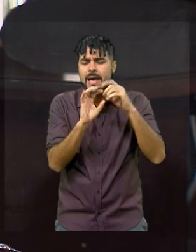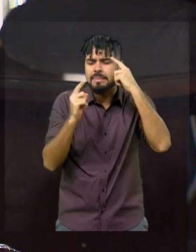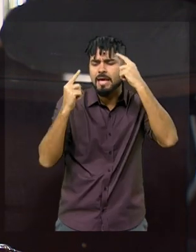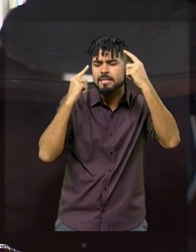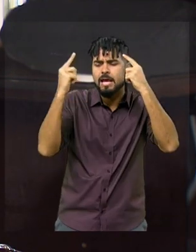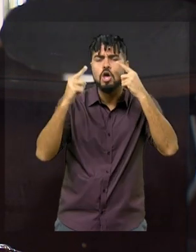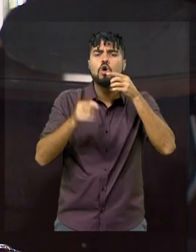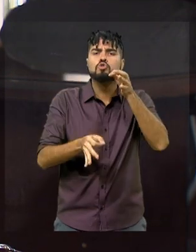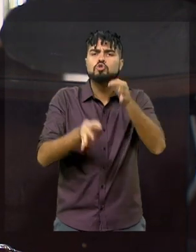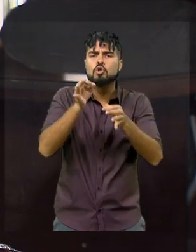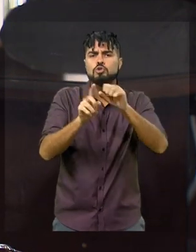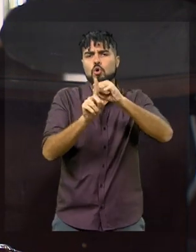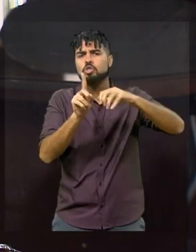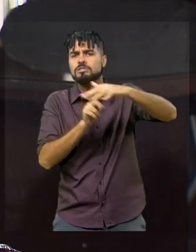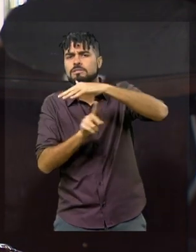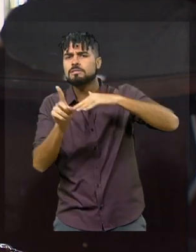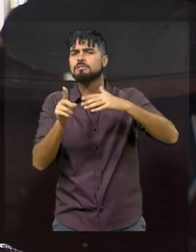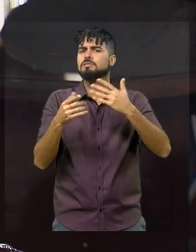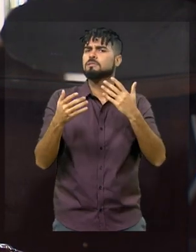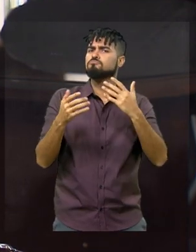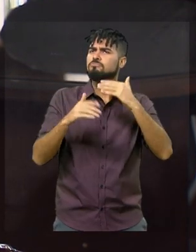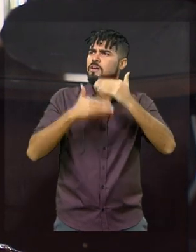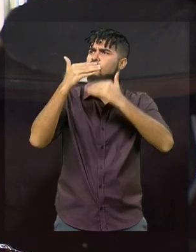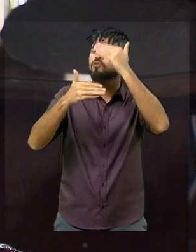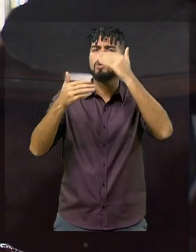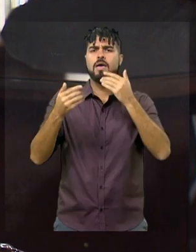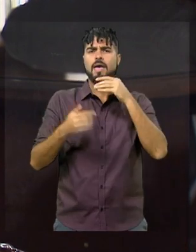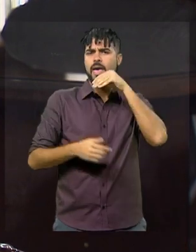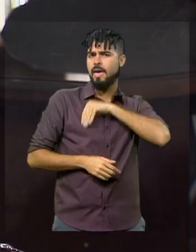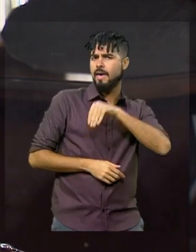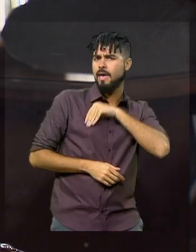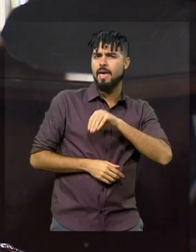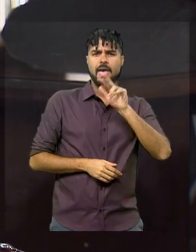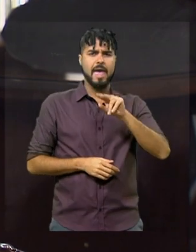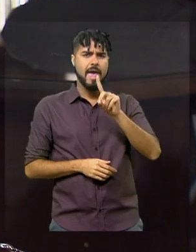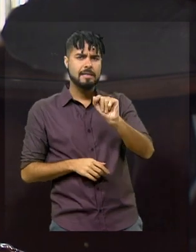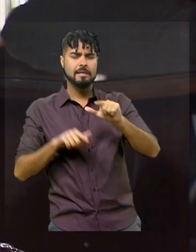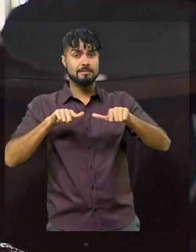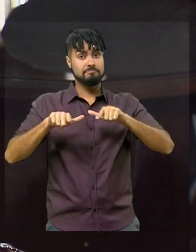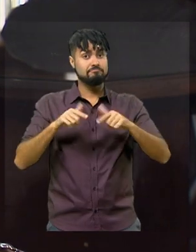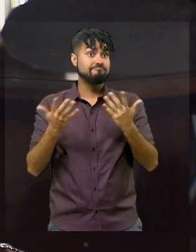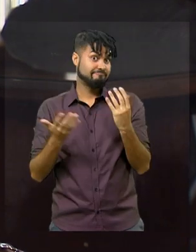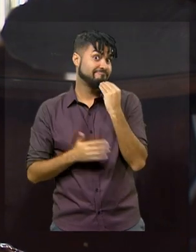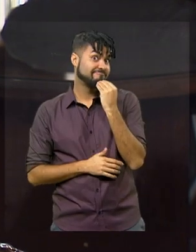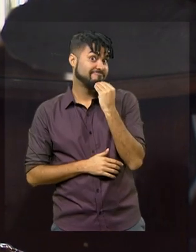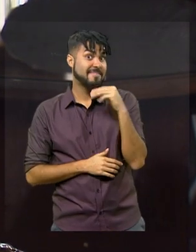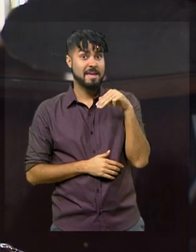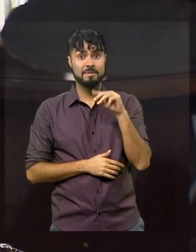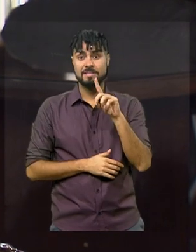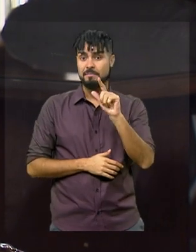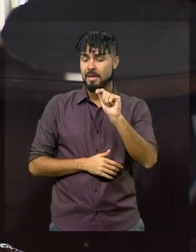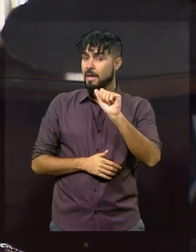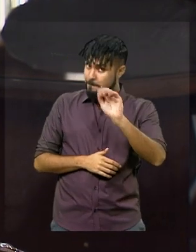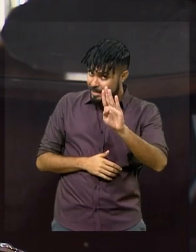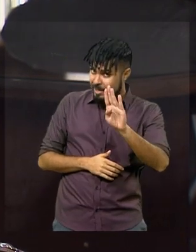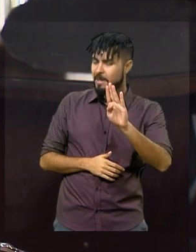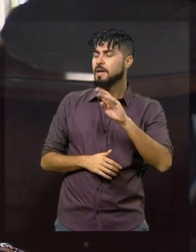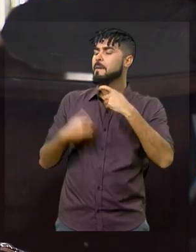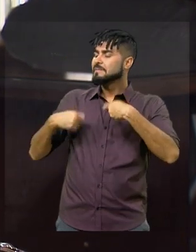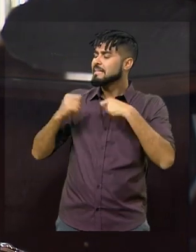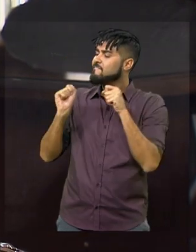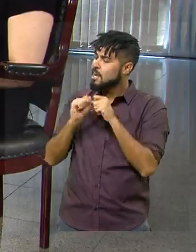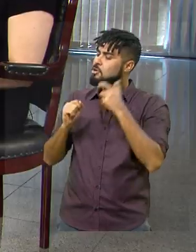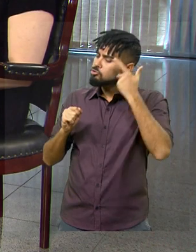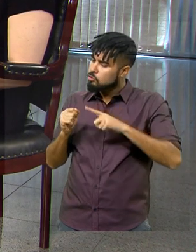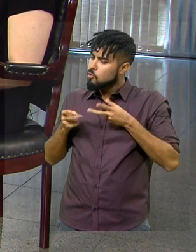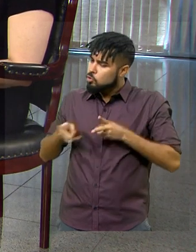é a justiça social, que é um país desenvolvido gerando emprego e renda. Seria o MDB. Então nós temos que nos reinventar, voltar às nossas